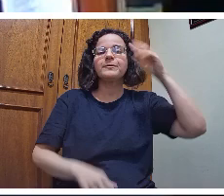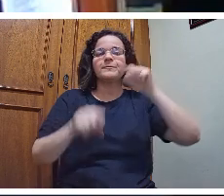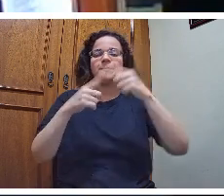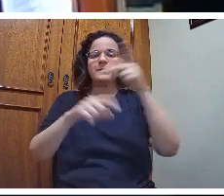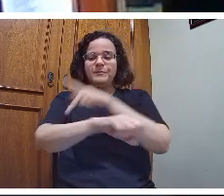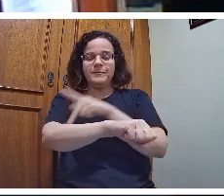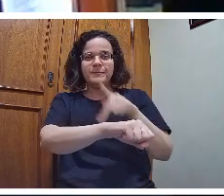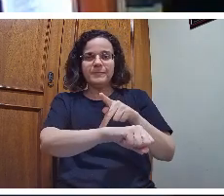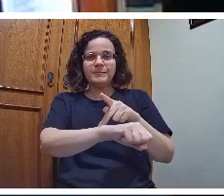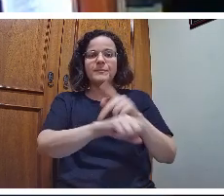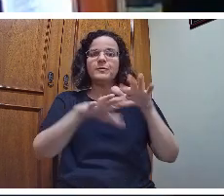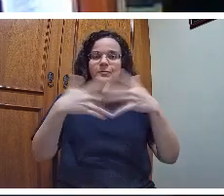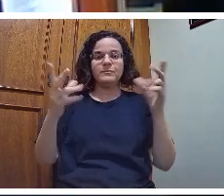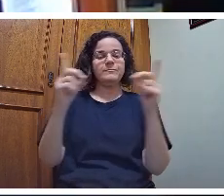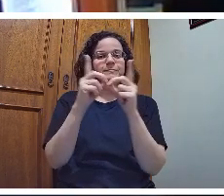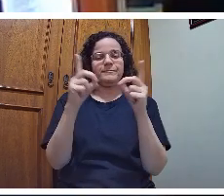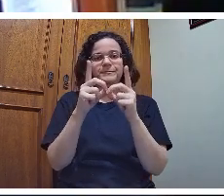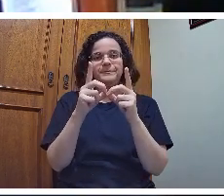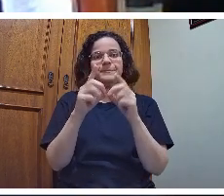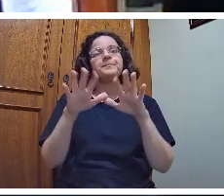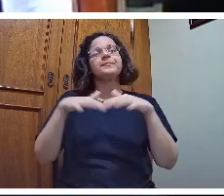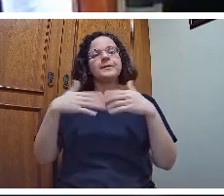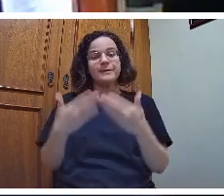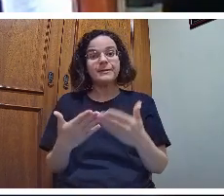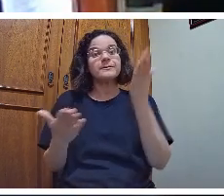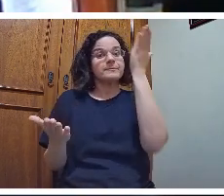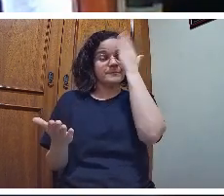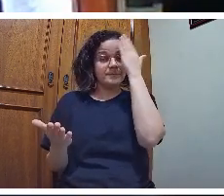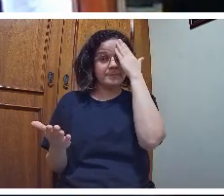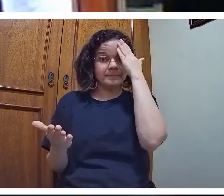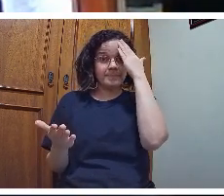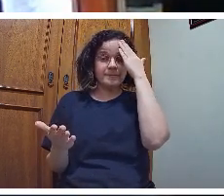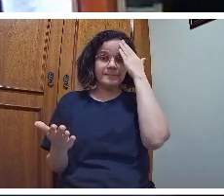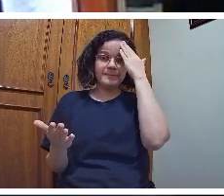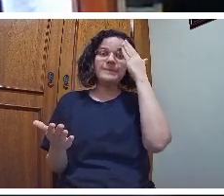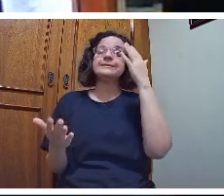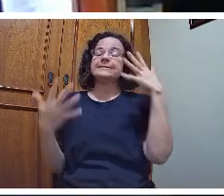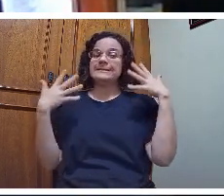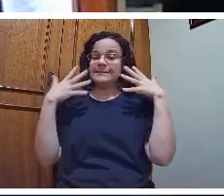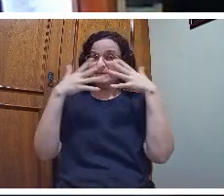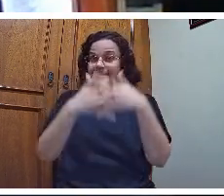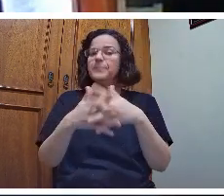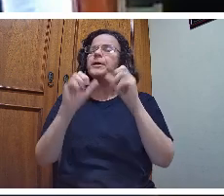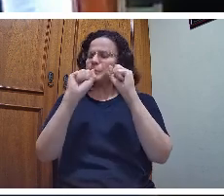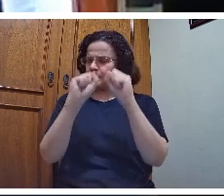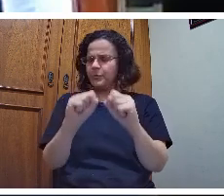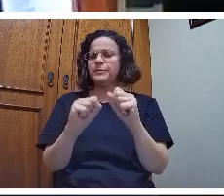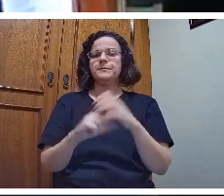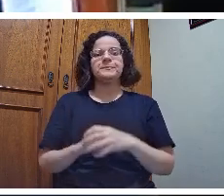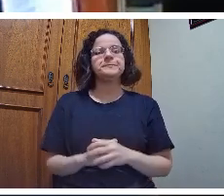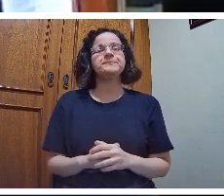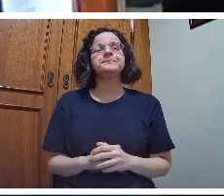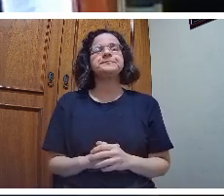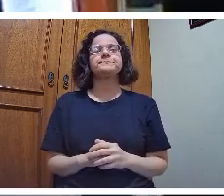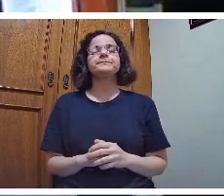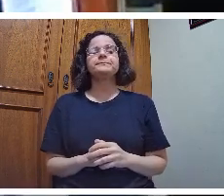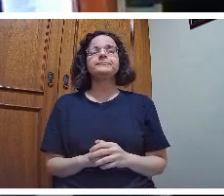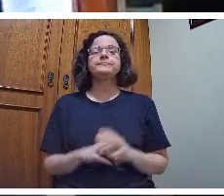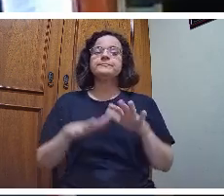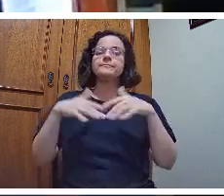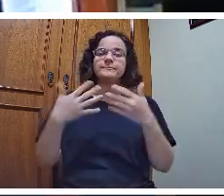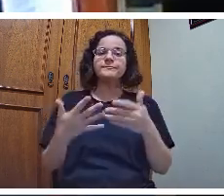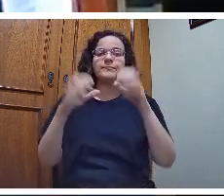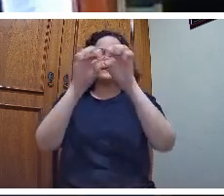pedagógica, uma teoria didática. Então, entender isto é bastante complicado, mas é viável. Então,